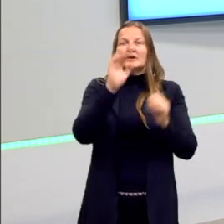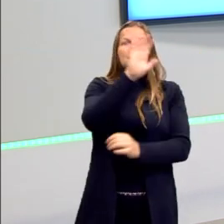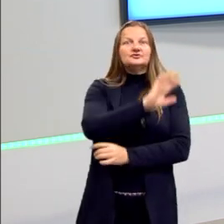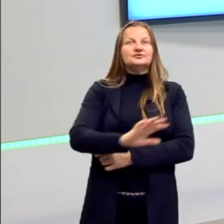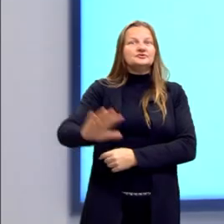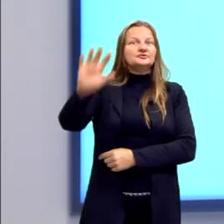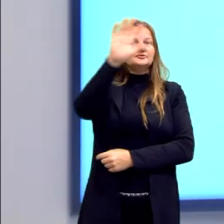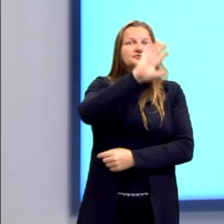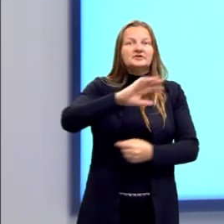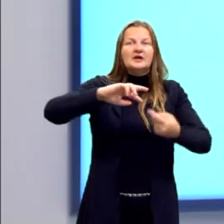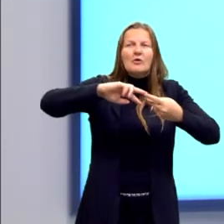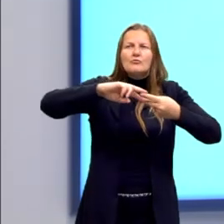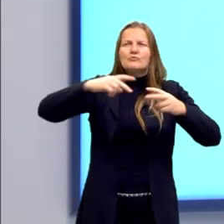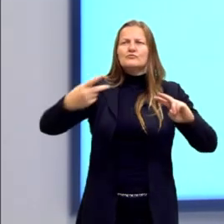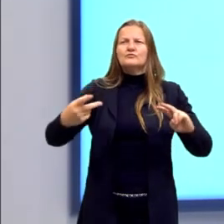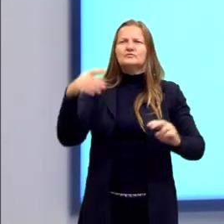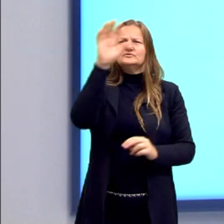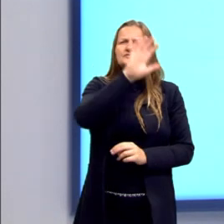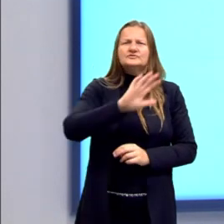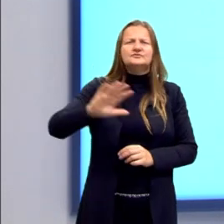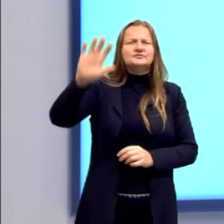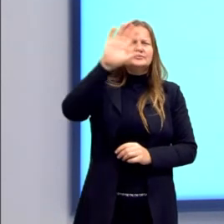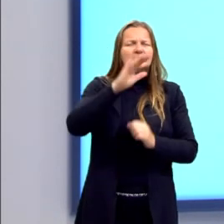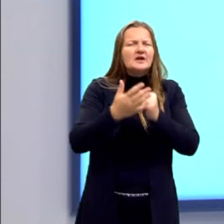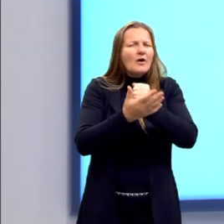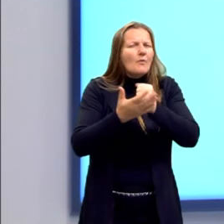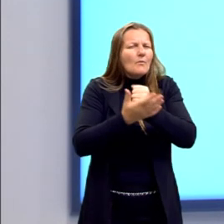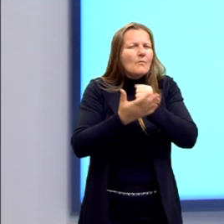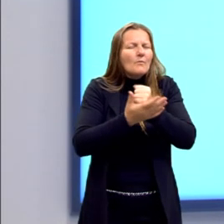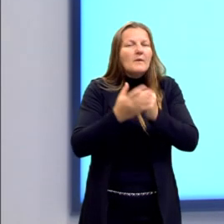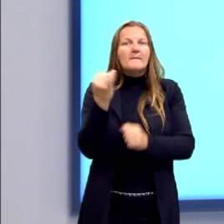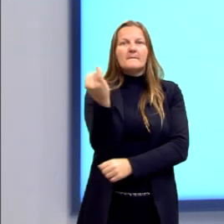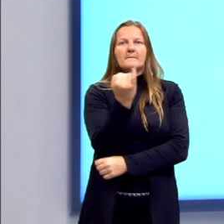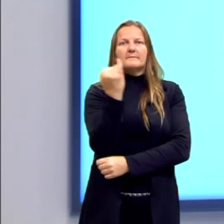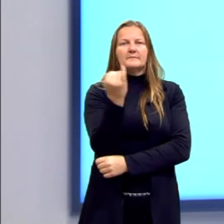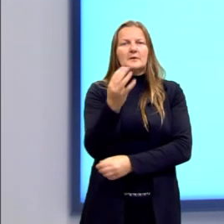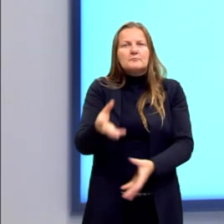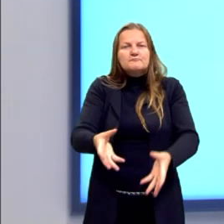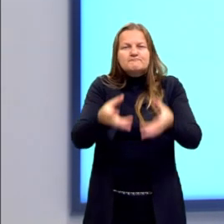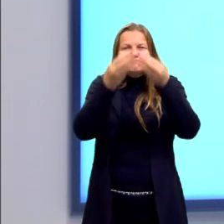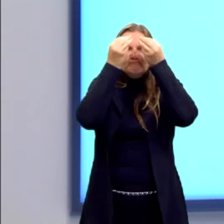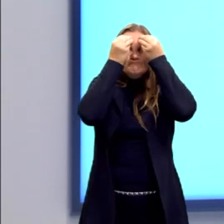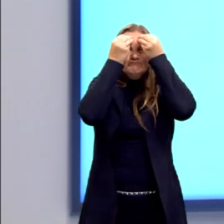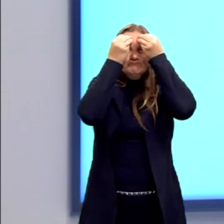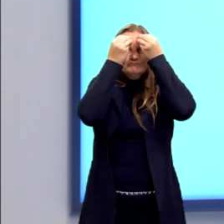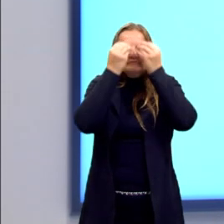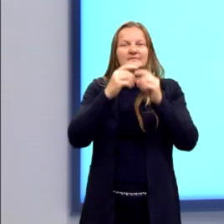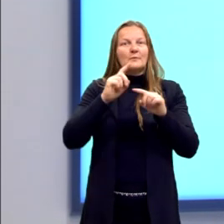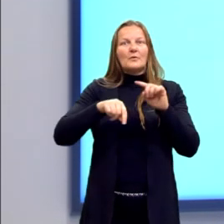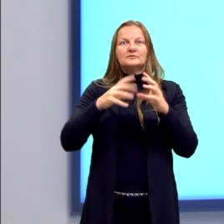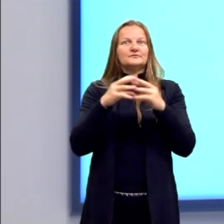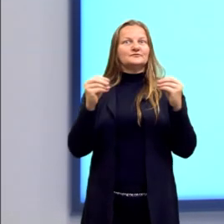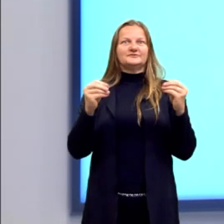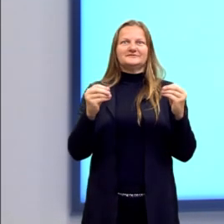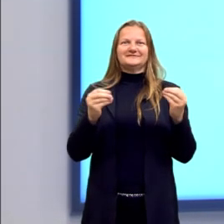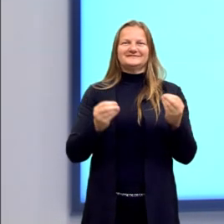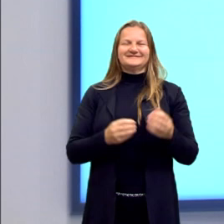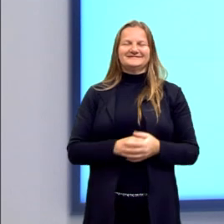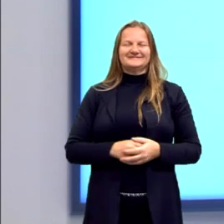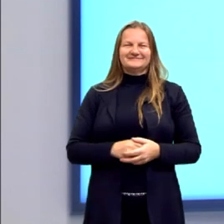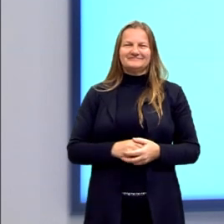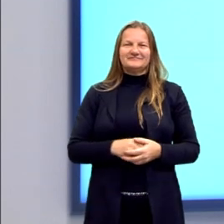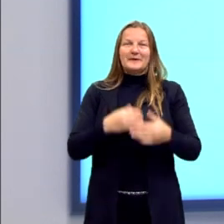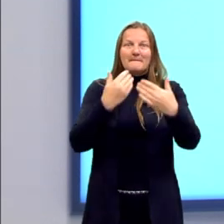são os conceitos básicos, gente, que tem que saber mesmo. Não dá para fugir. Lá